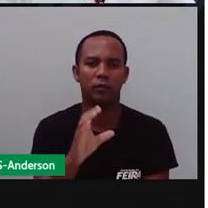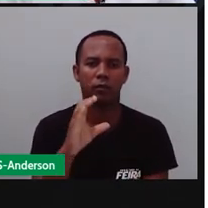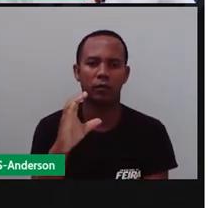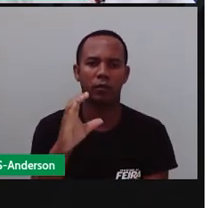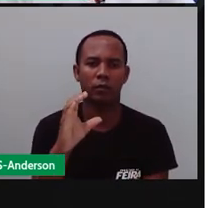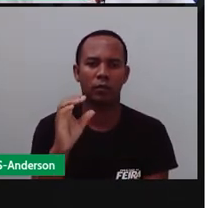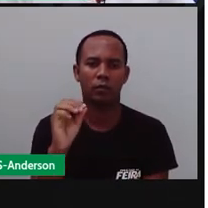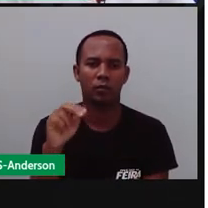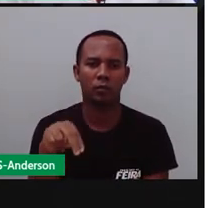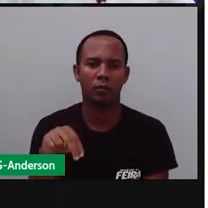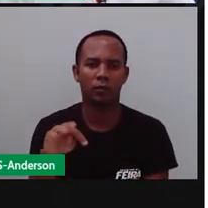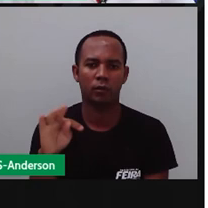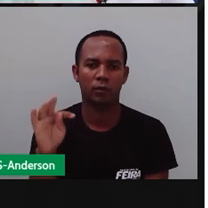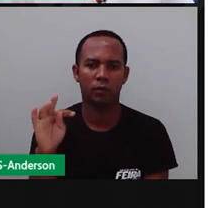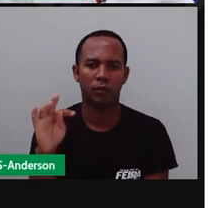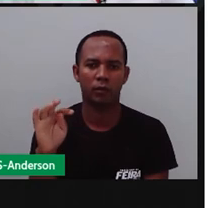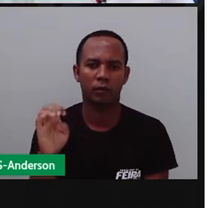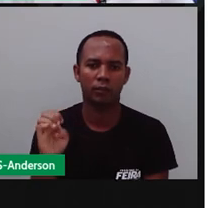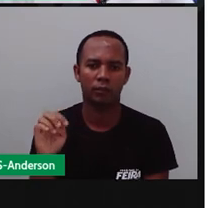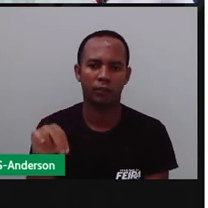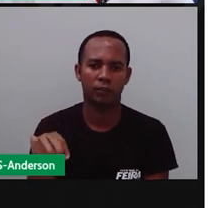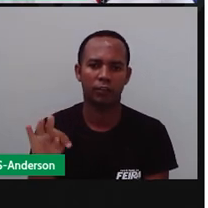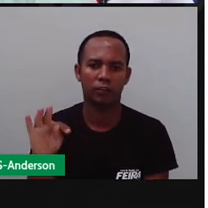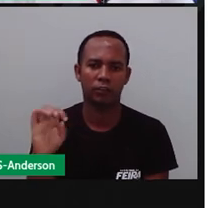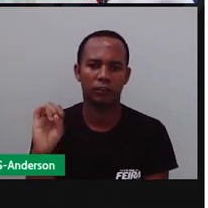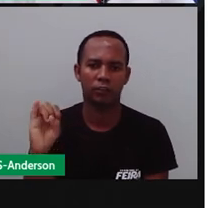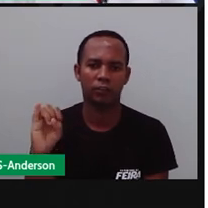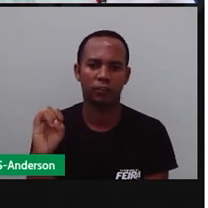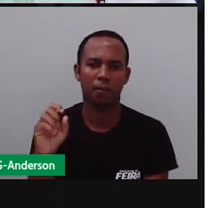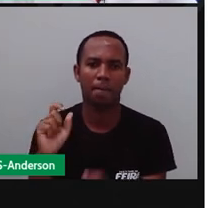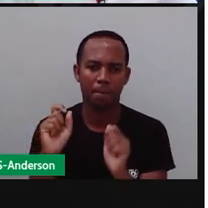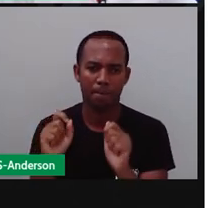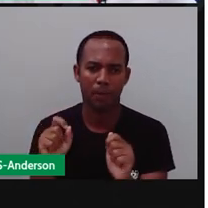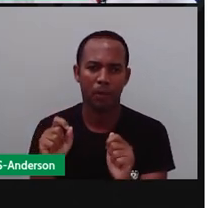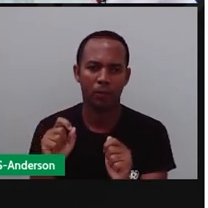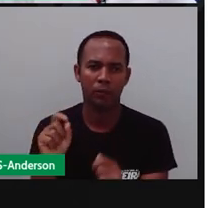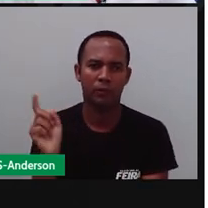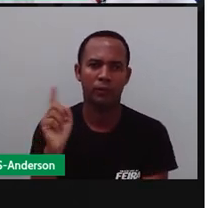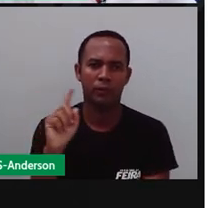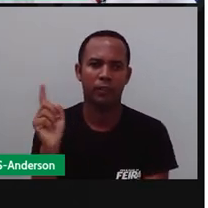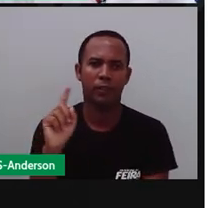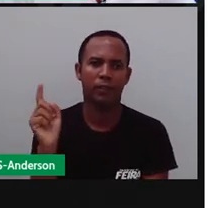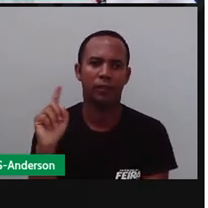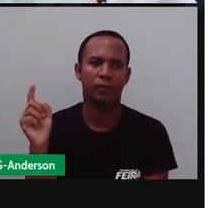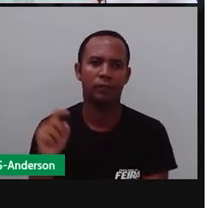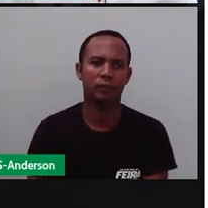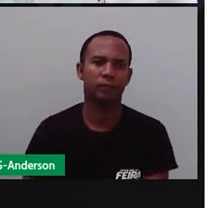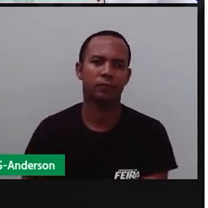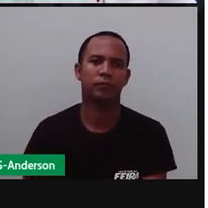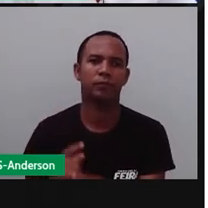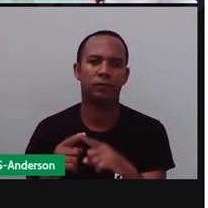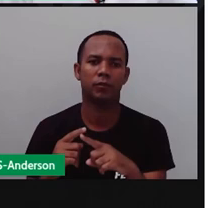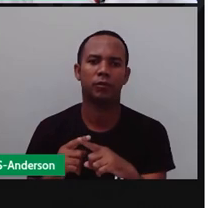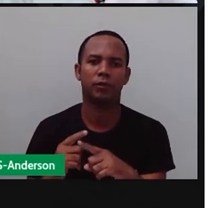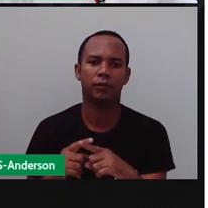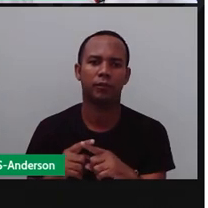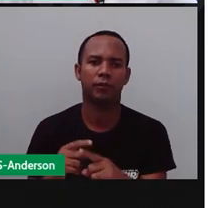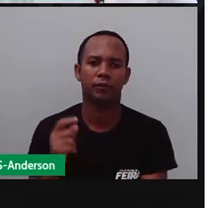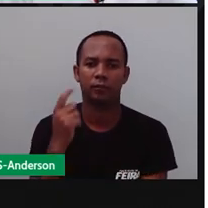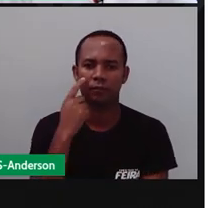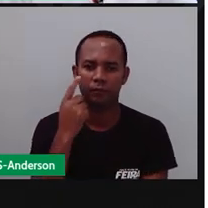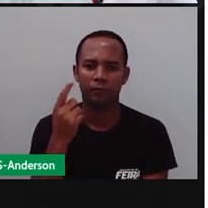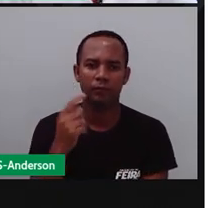Contente. Ó. Viram? Pode? Não. Por quê? por conta das